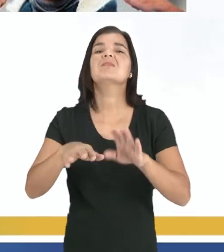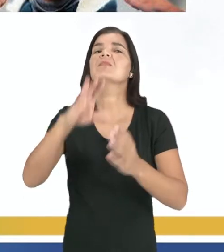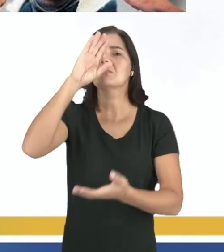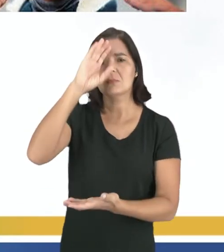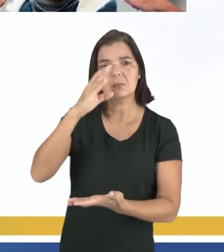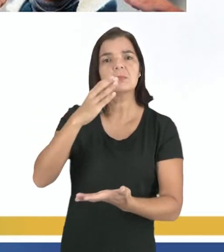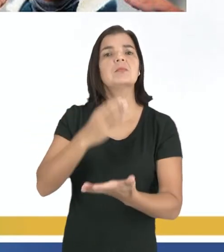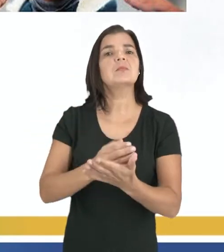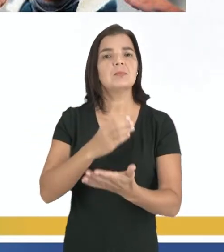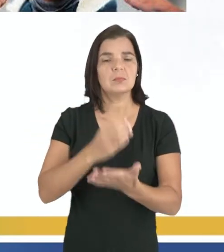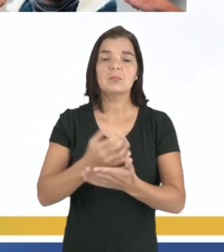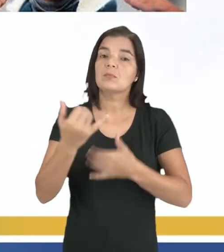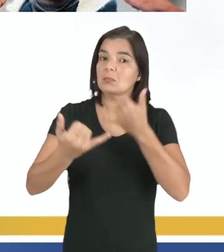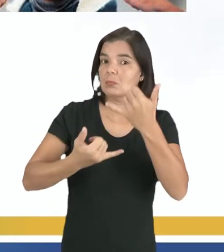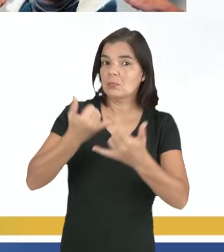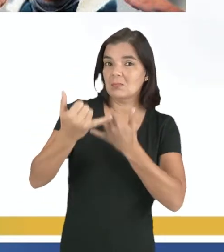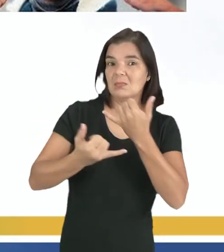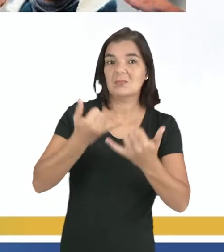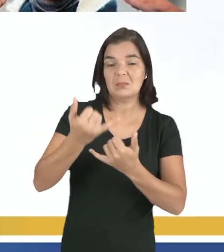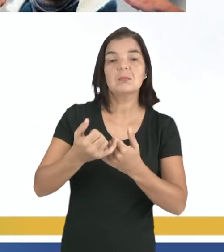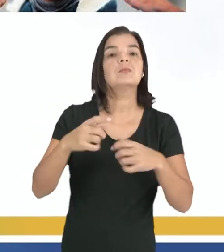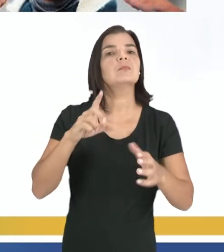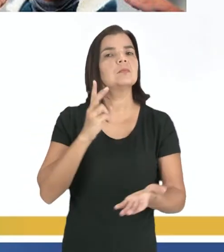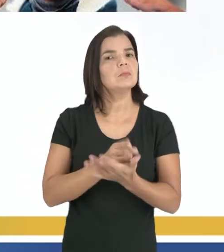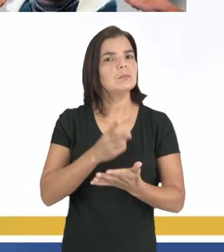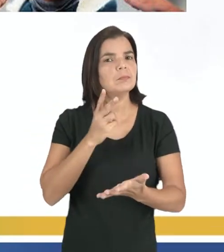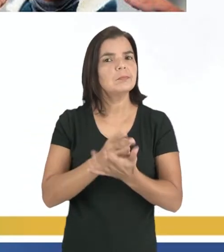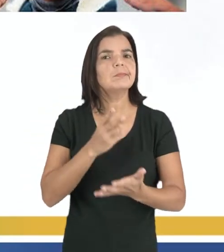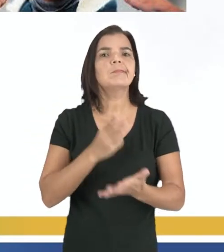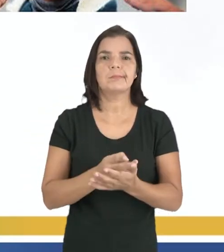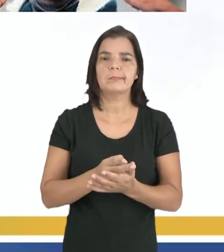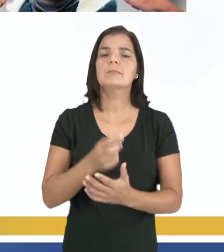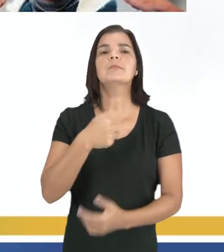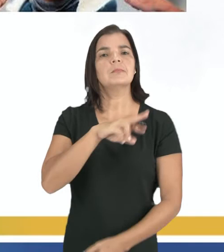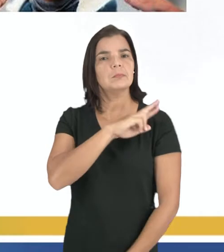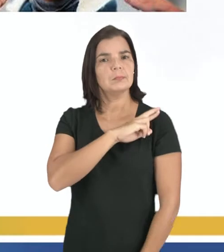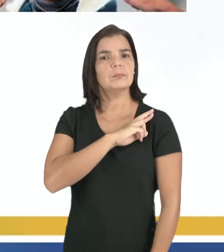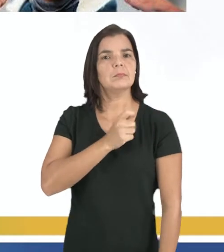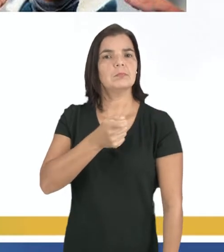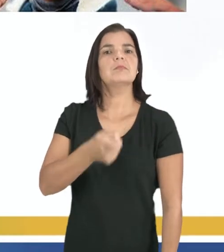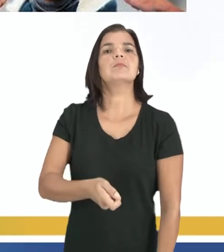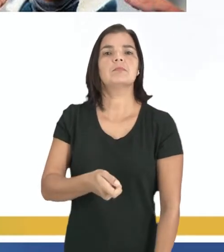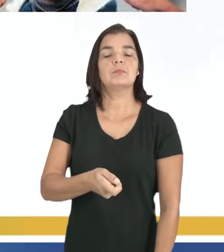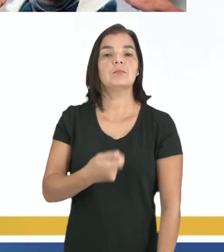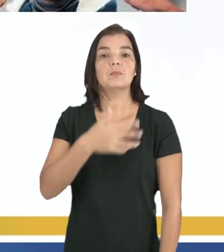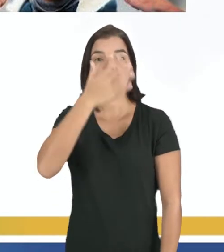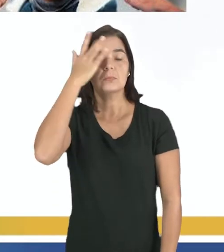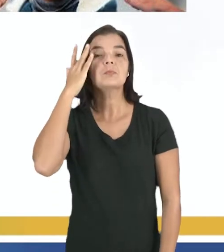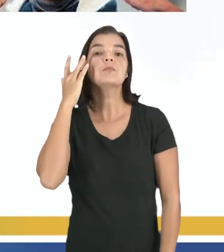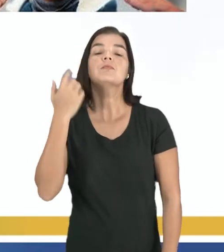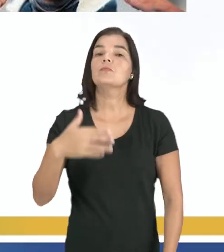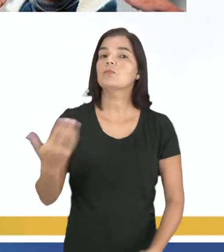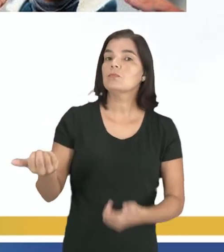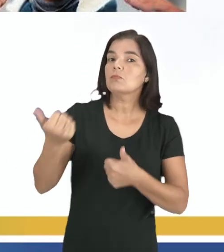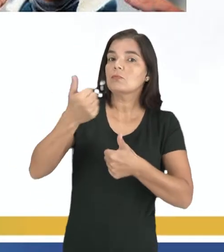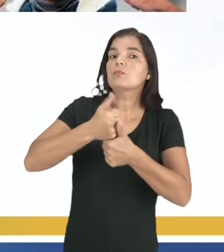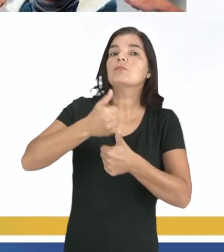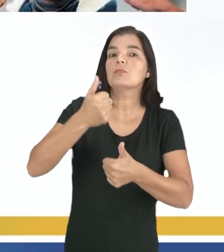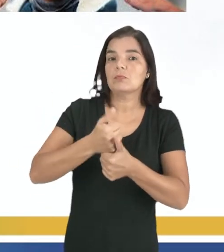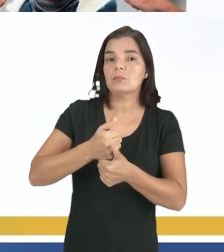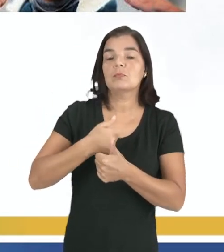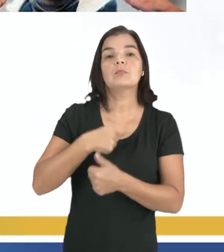acreditam que trata-se de uma brincadeira. Devemos sempre assumir o posicionamento de quem ouve, para não estar